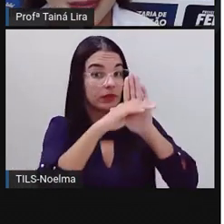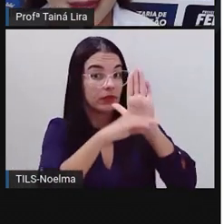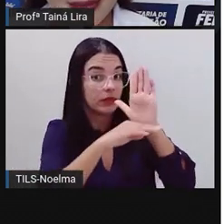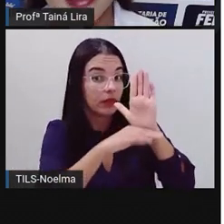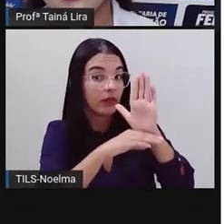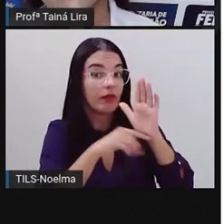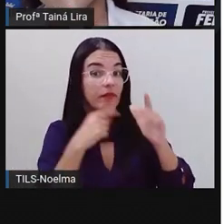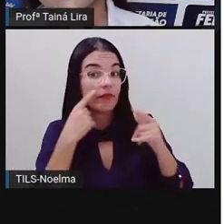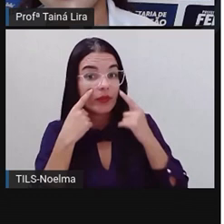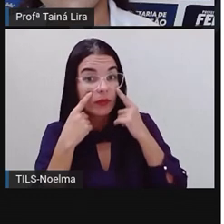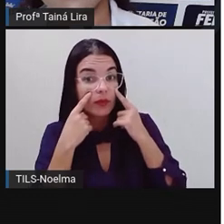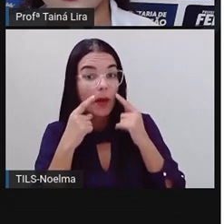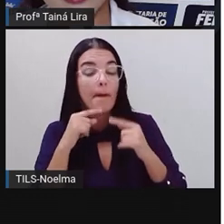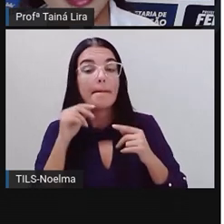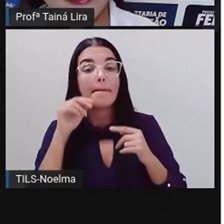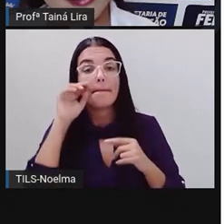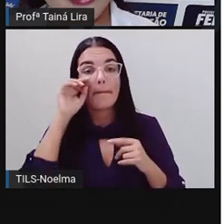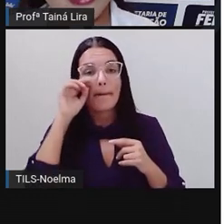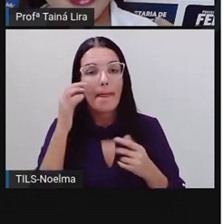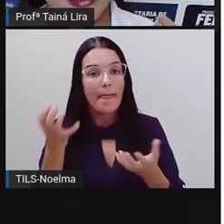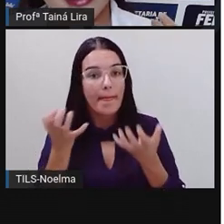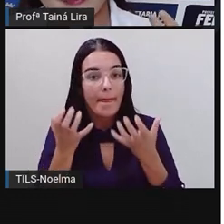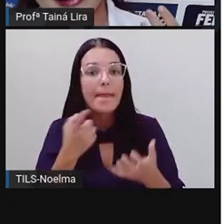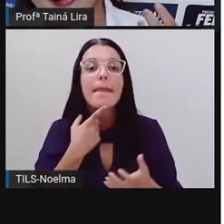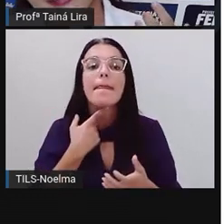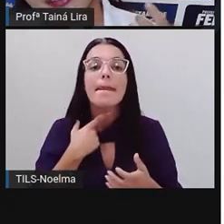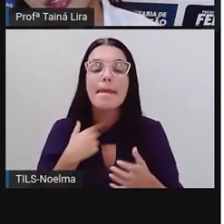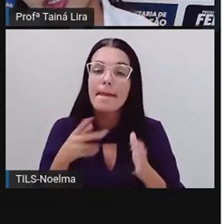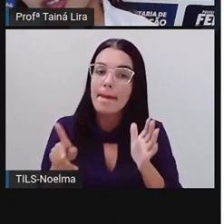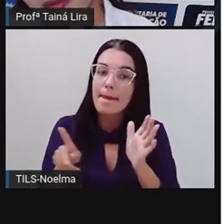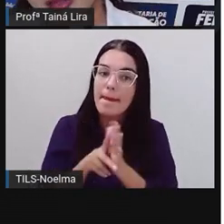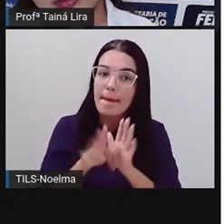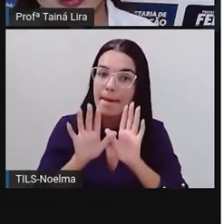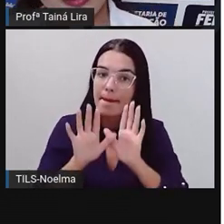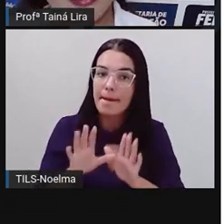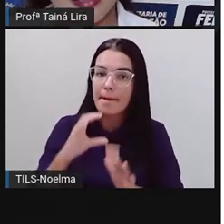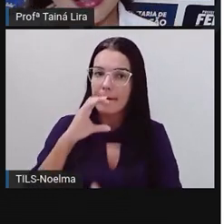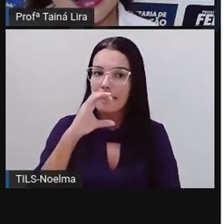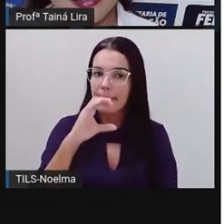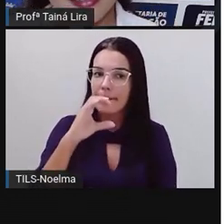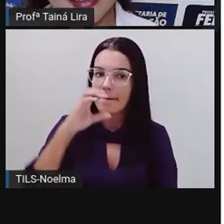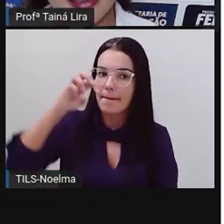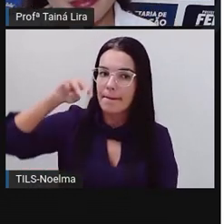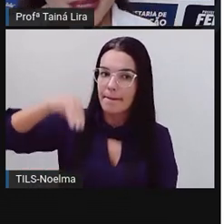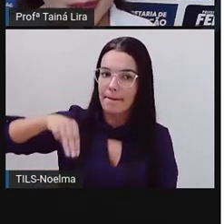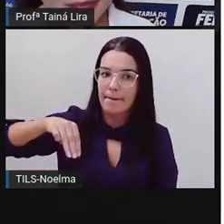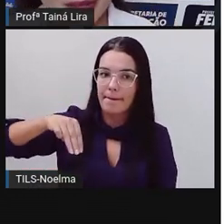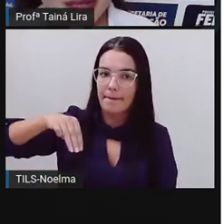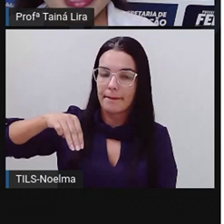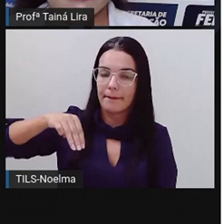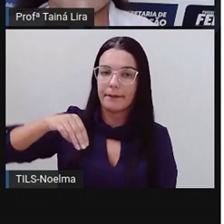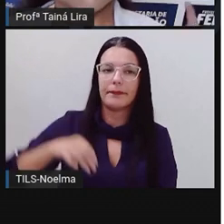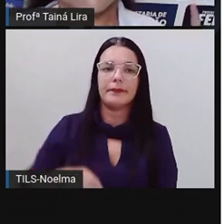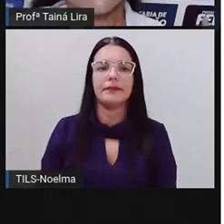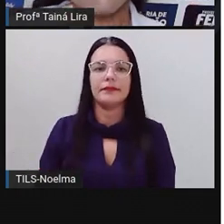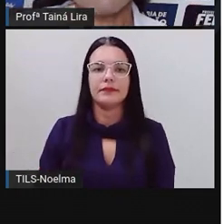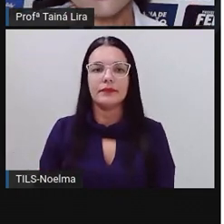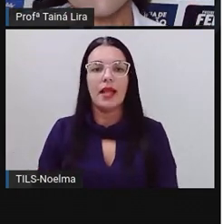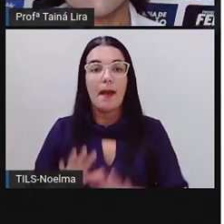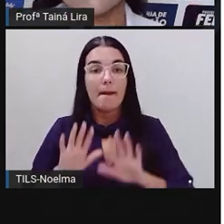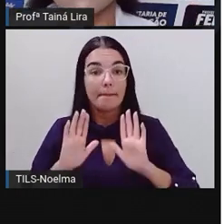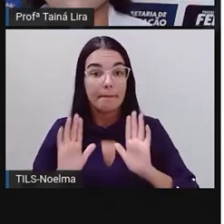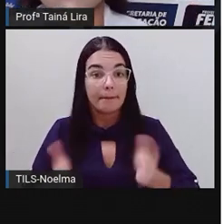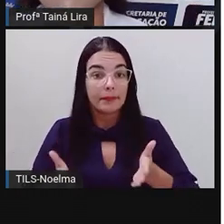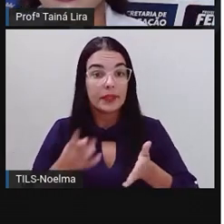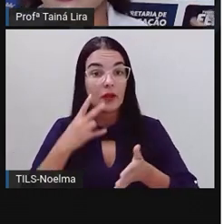intencional, tá? Eu coloquei, representei aí a palavra centímetro com as letras C e meio. Mas nós já